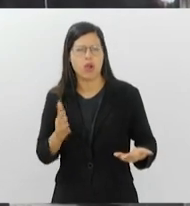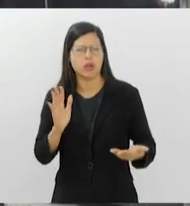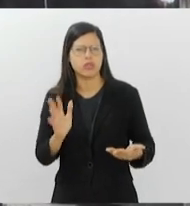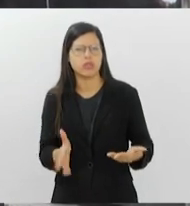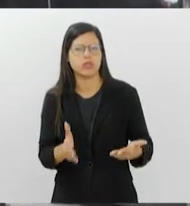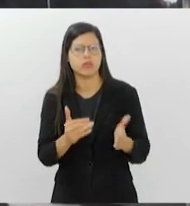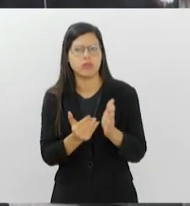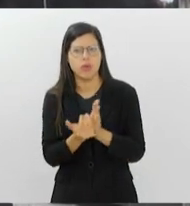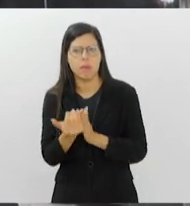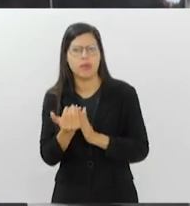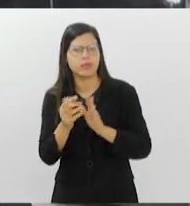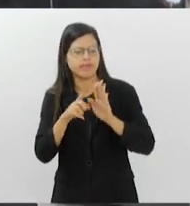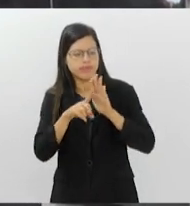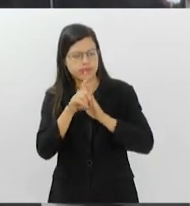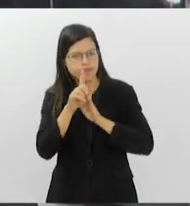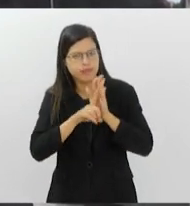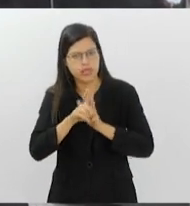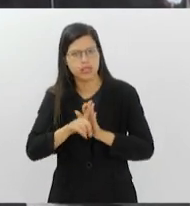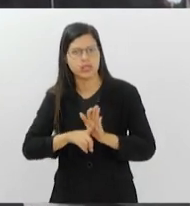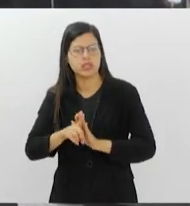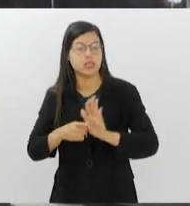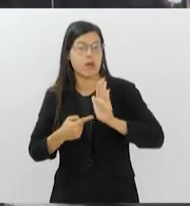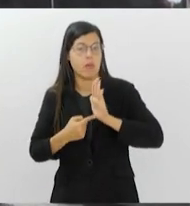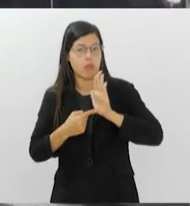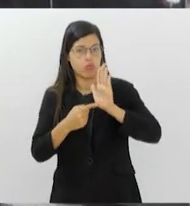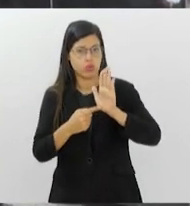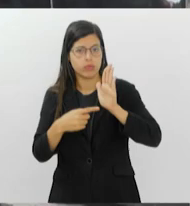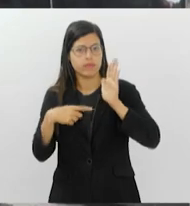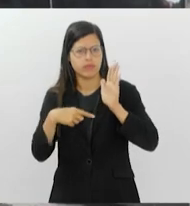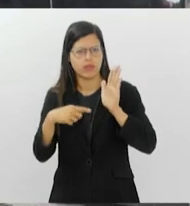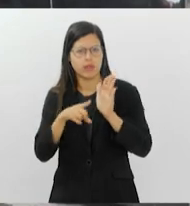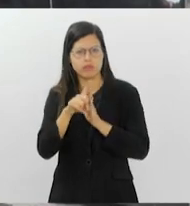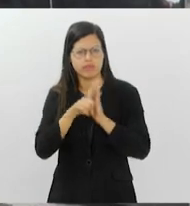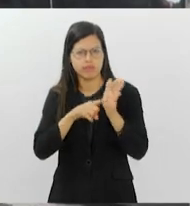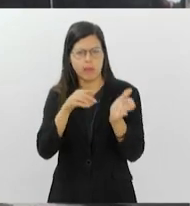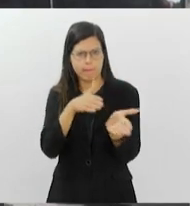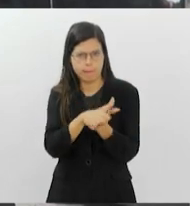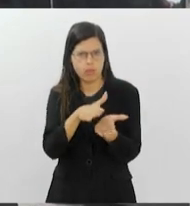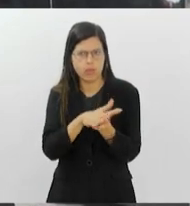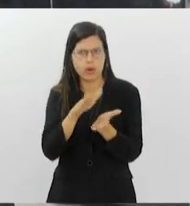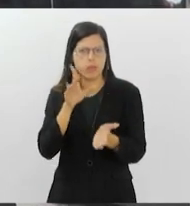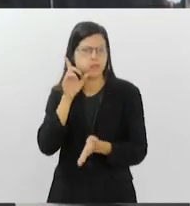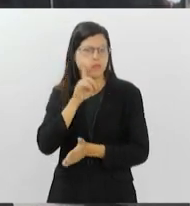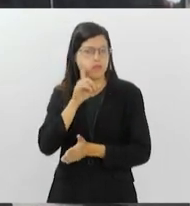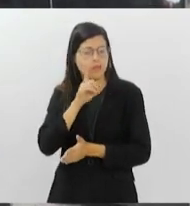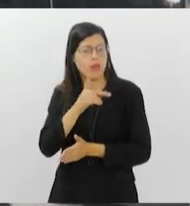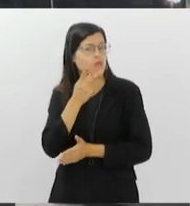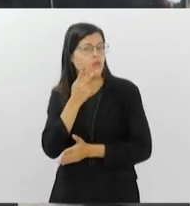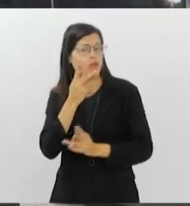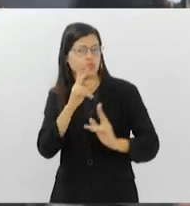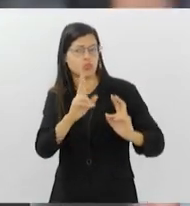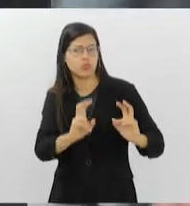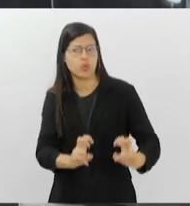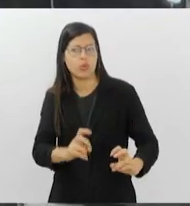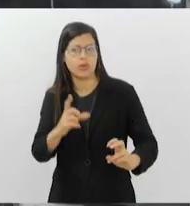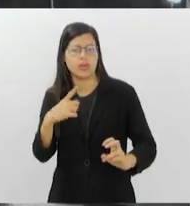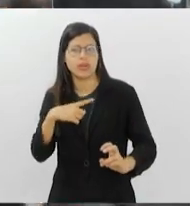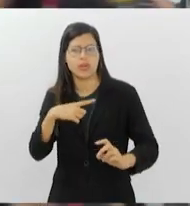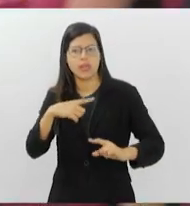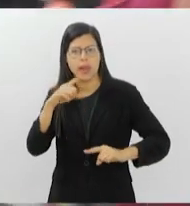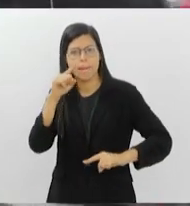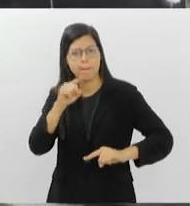relatado em estudos, tem um estudo recente publicado já nos Estados Unidos que fala disso, já tem material